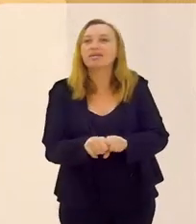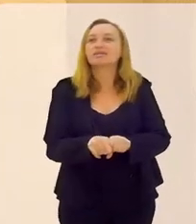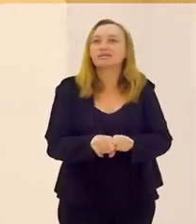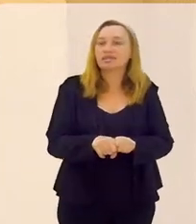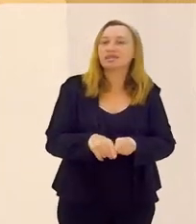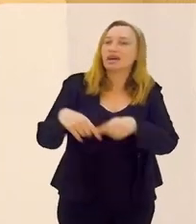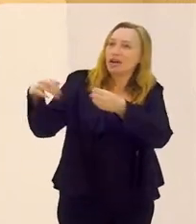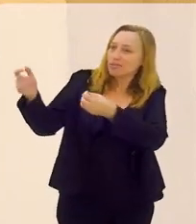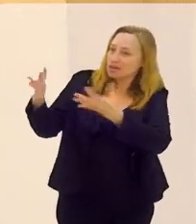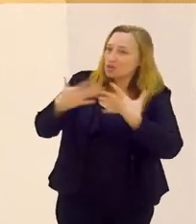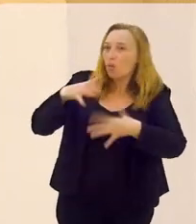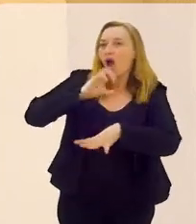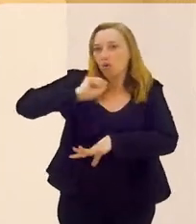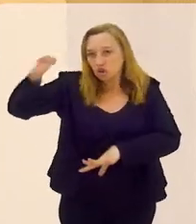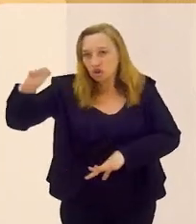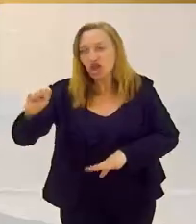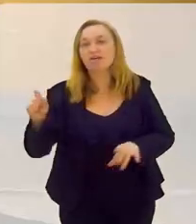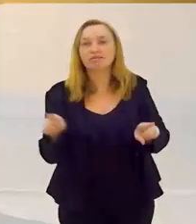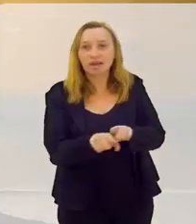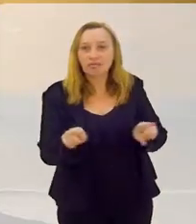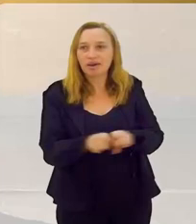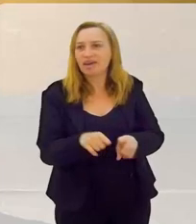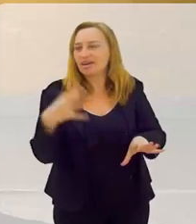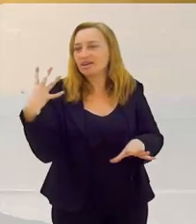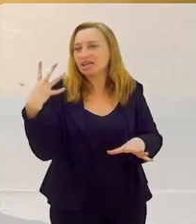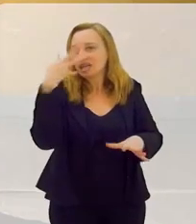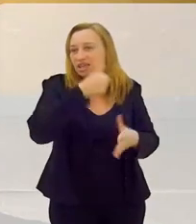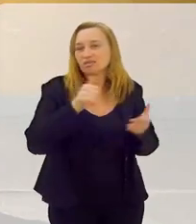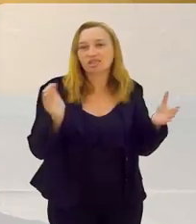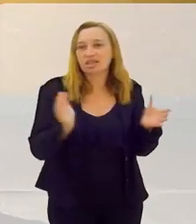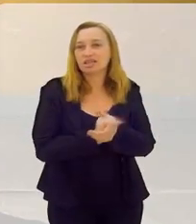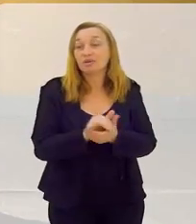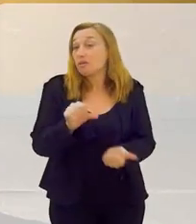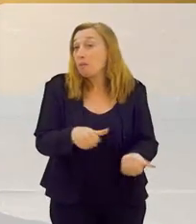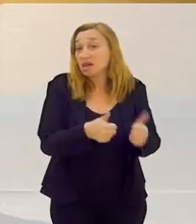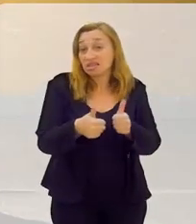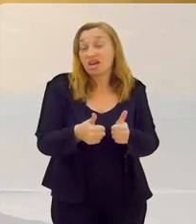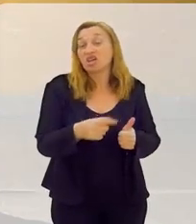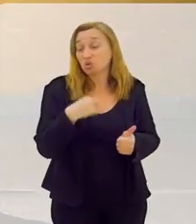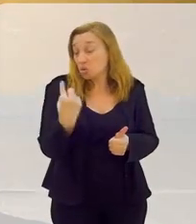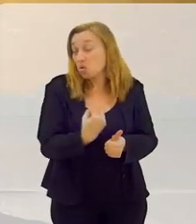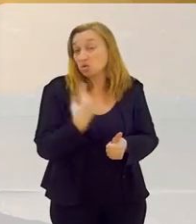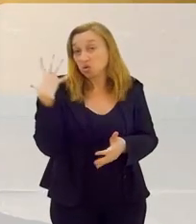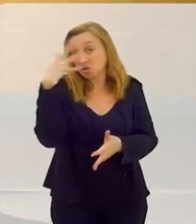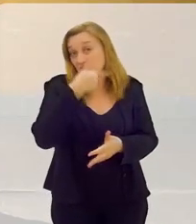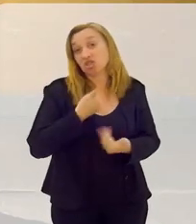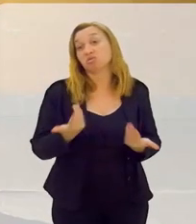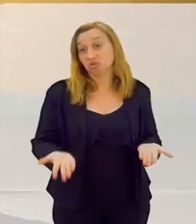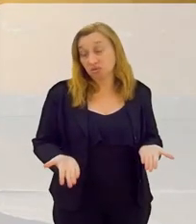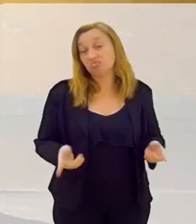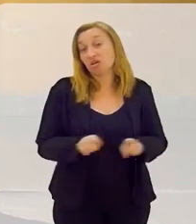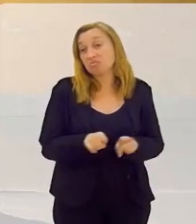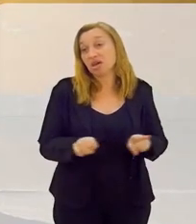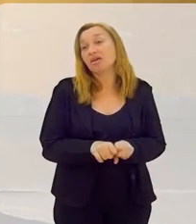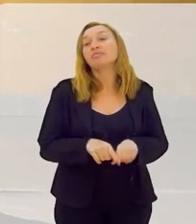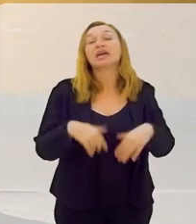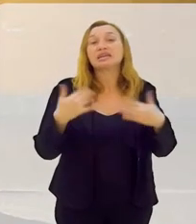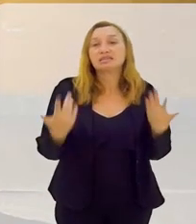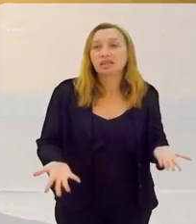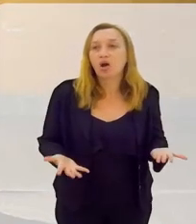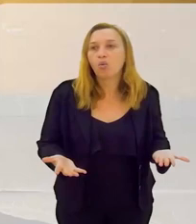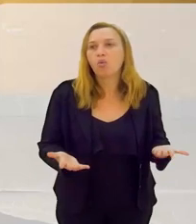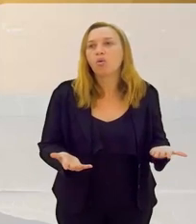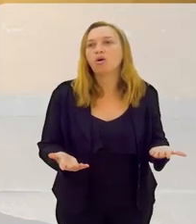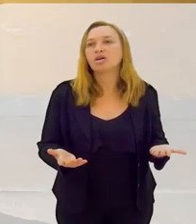que por orixá me abençoar e tal. É como tem casamentos lindos, os batizados nossos são muito bonitos também.